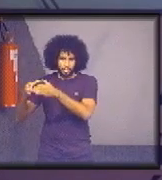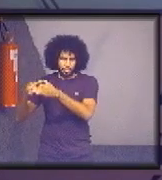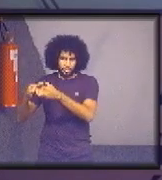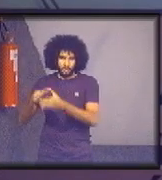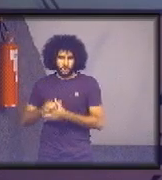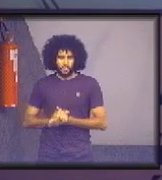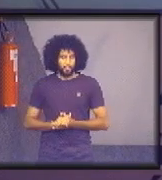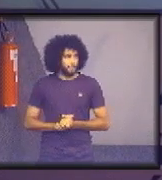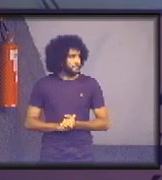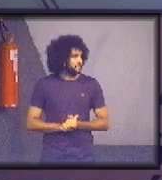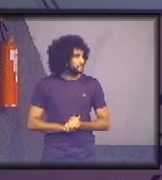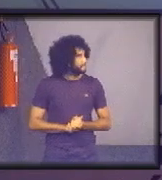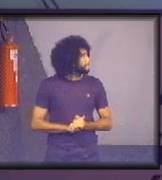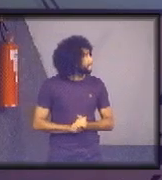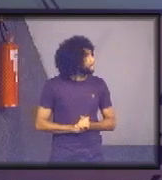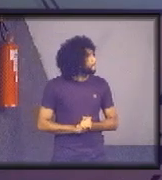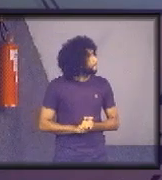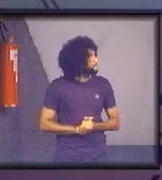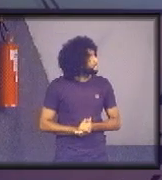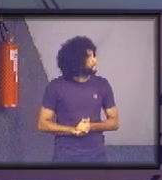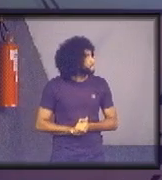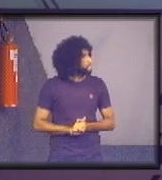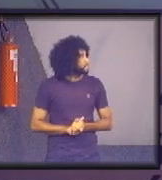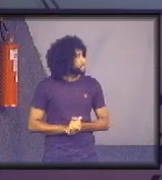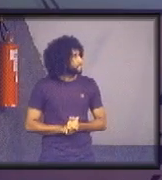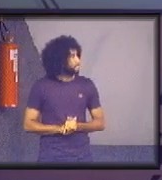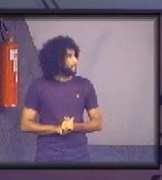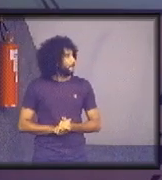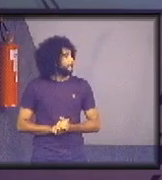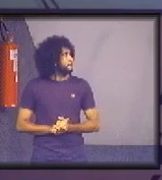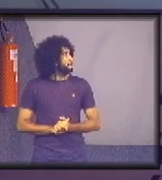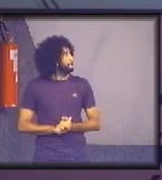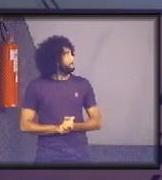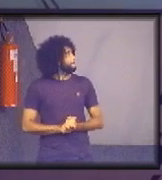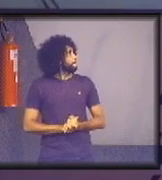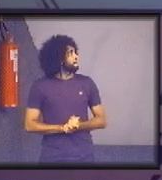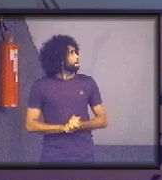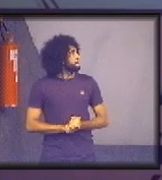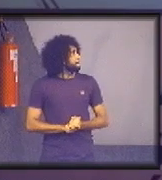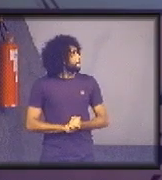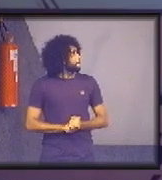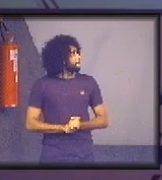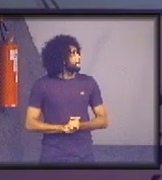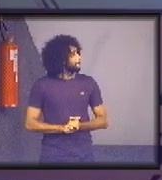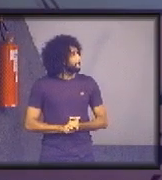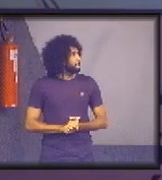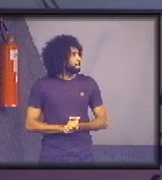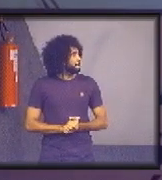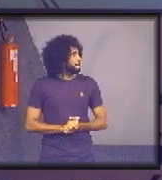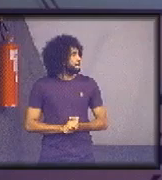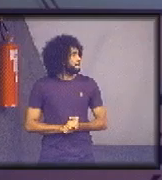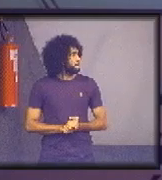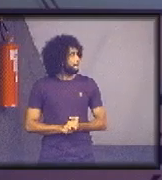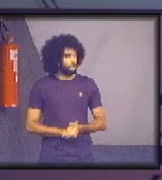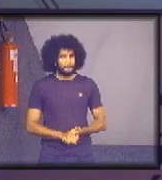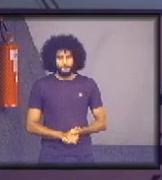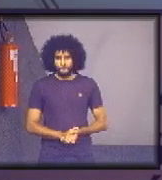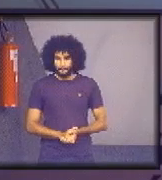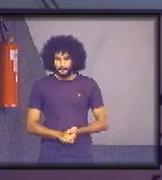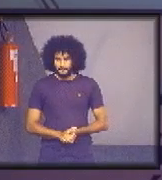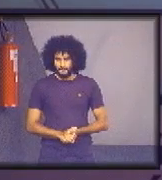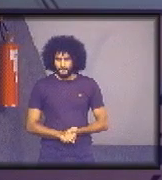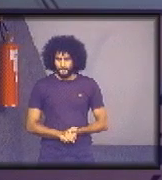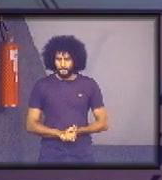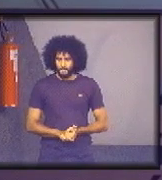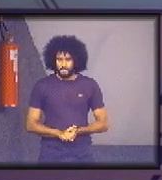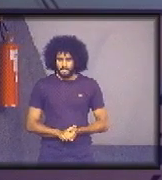Bem, a fase de... Ah, agora pode retornar ali. Bem, essa parte é sua, não é? Estão pegando a parte